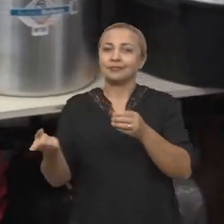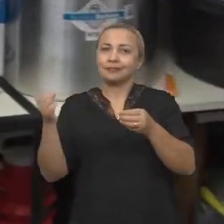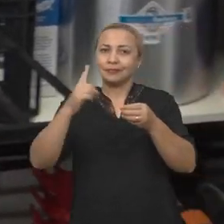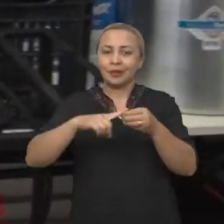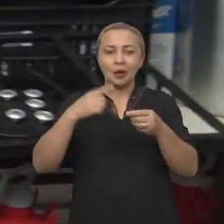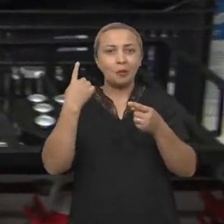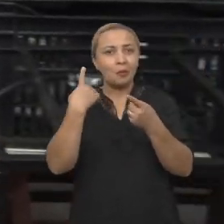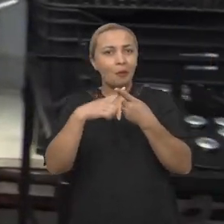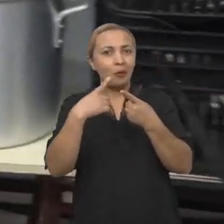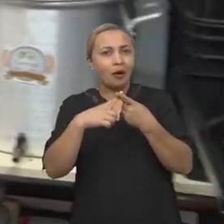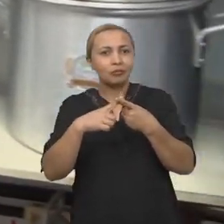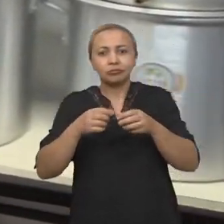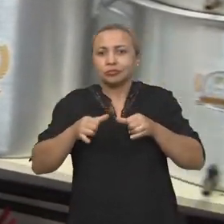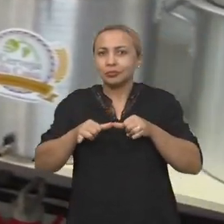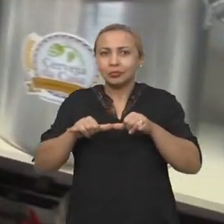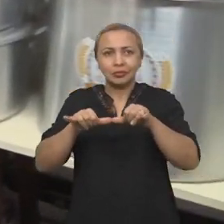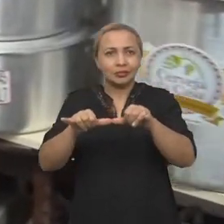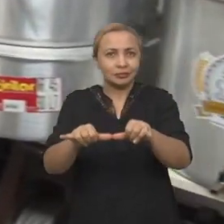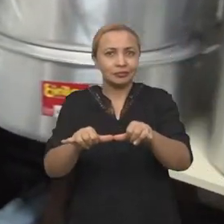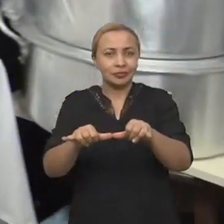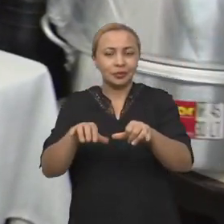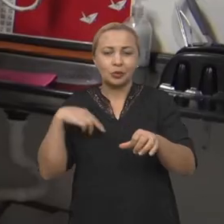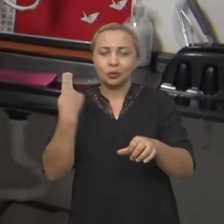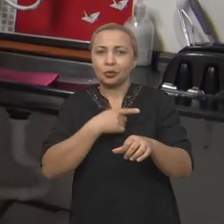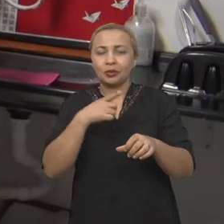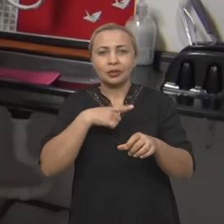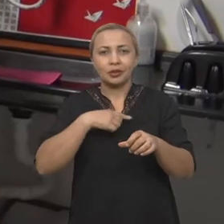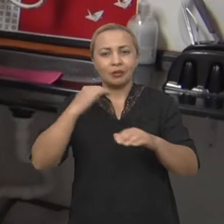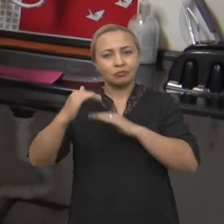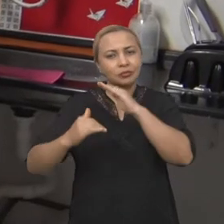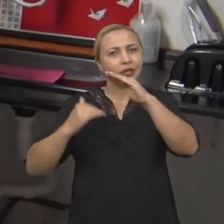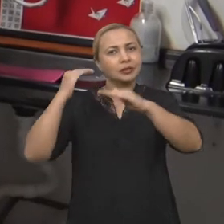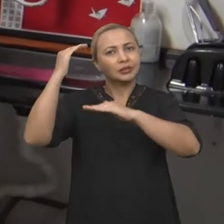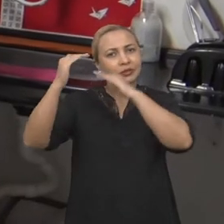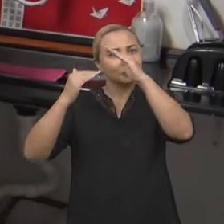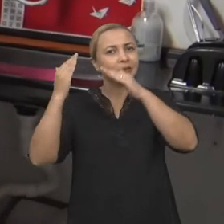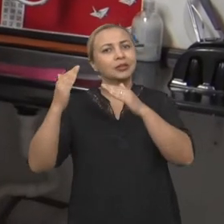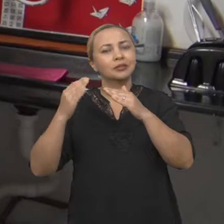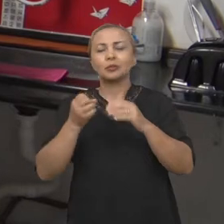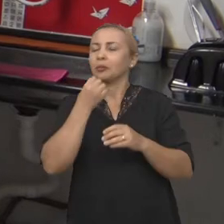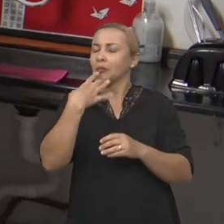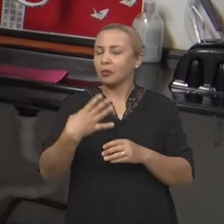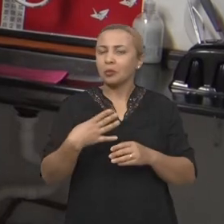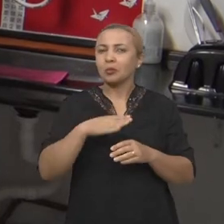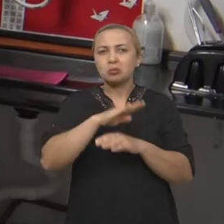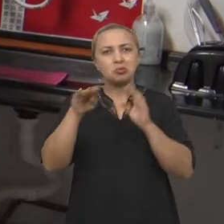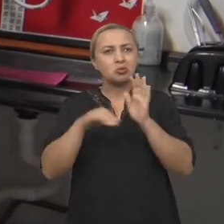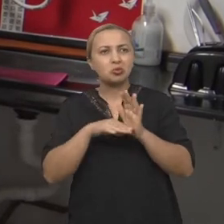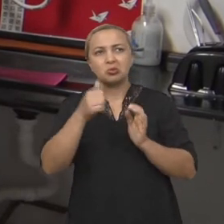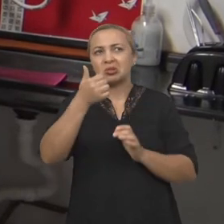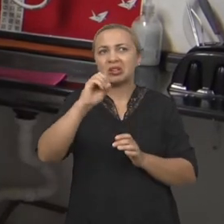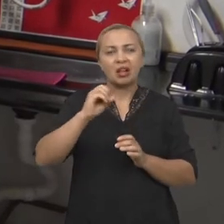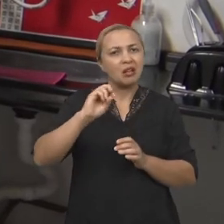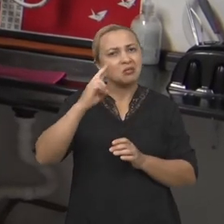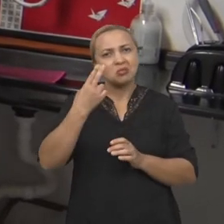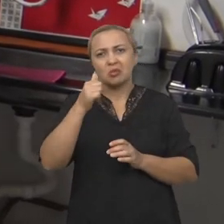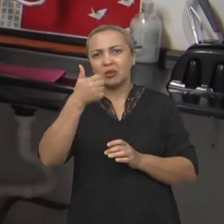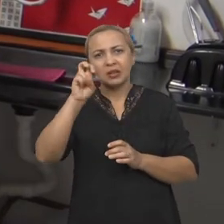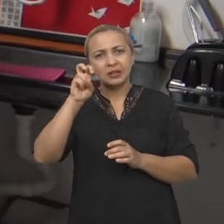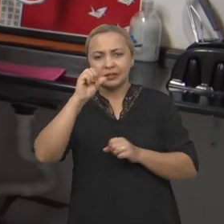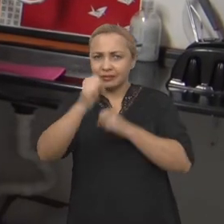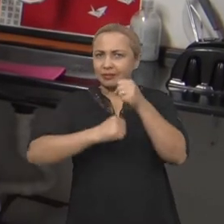veio em função do mercado. A gente tem aproximadamente um crescimento expressivo nos últimos 10 a 15 anos.